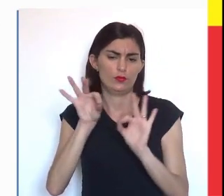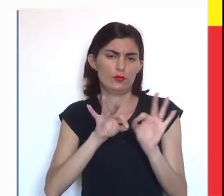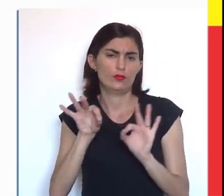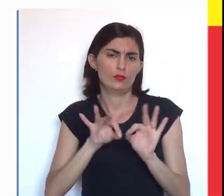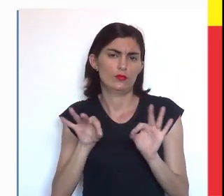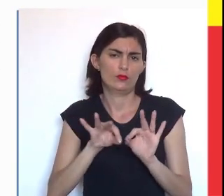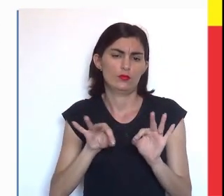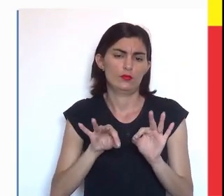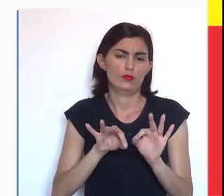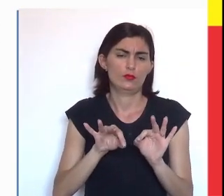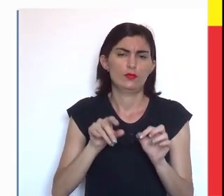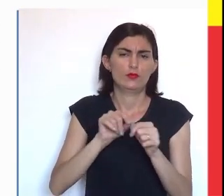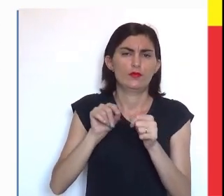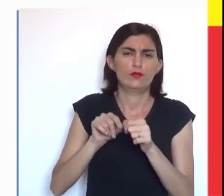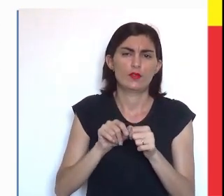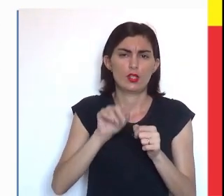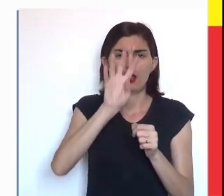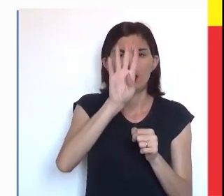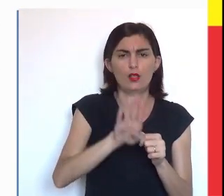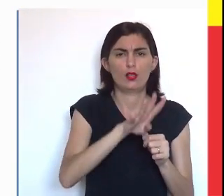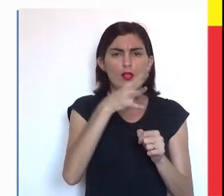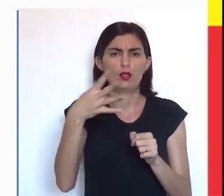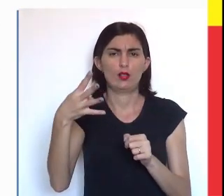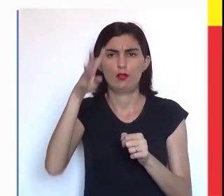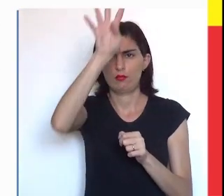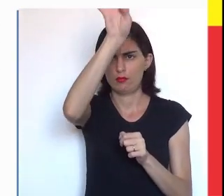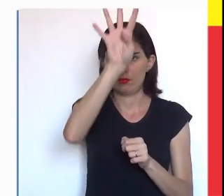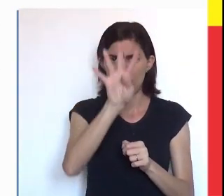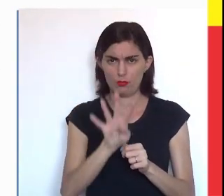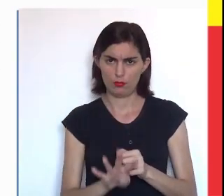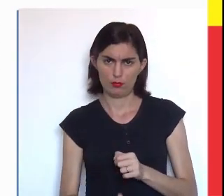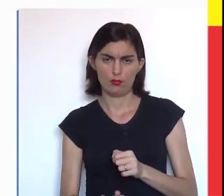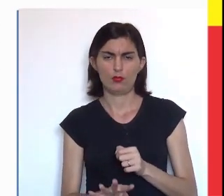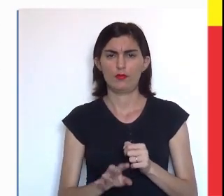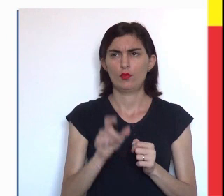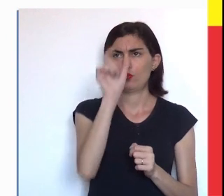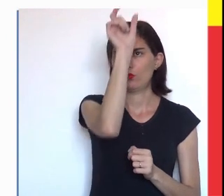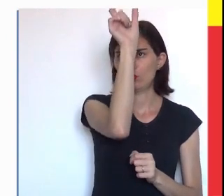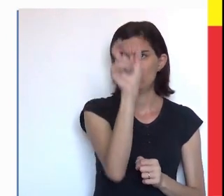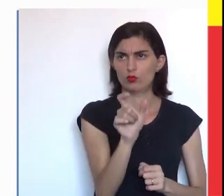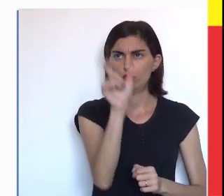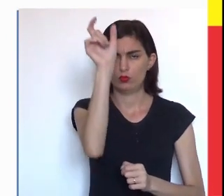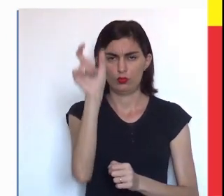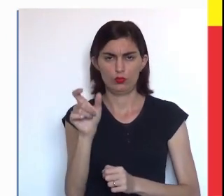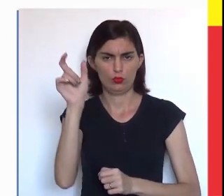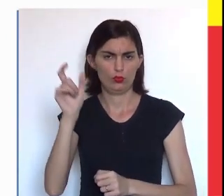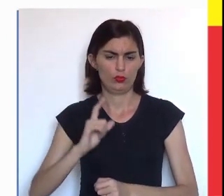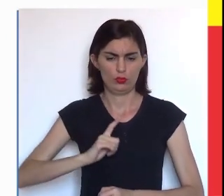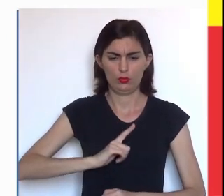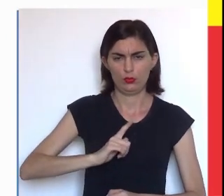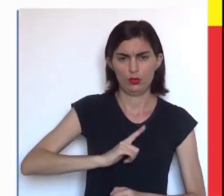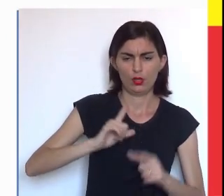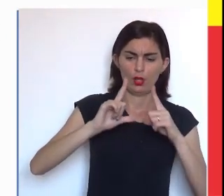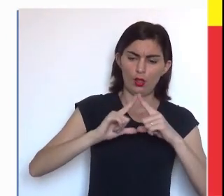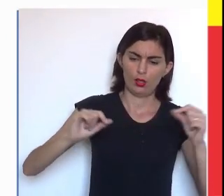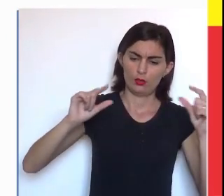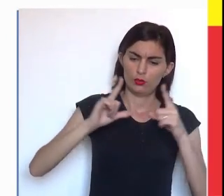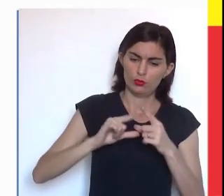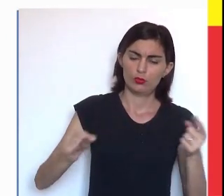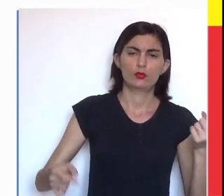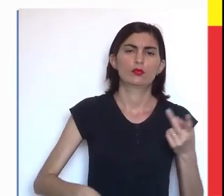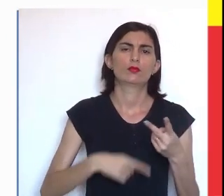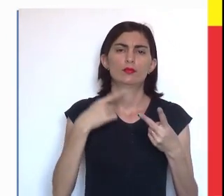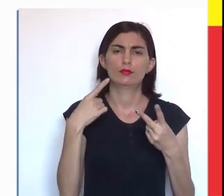um gráfico, onde esse gráfico de coluna irá ter a